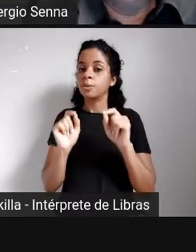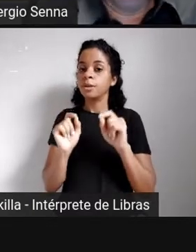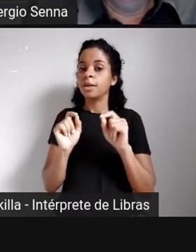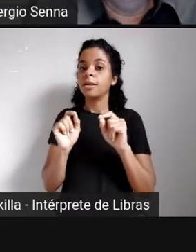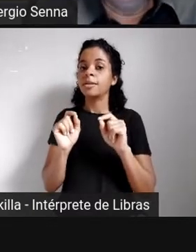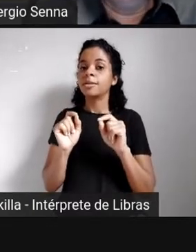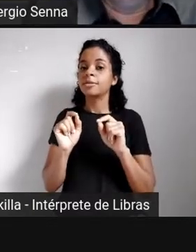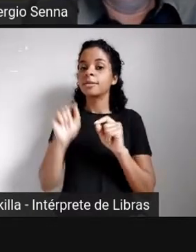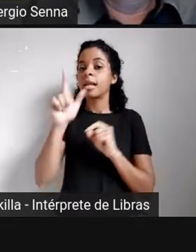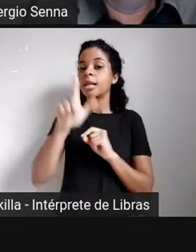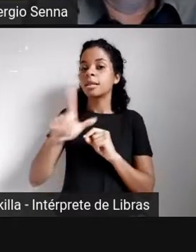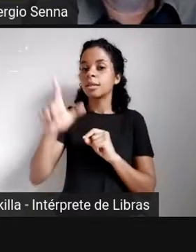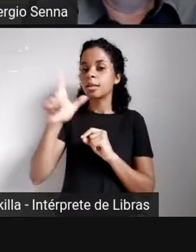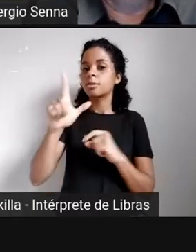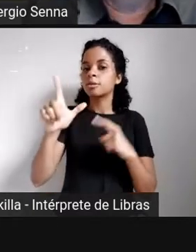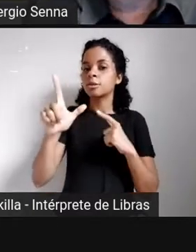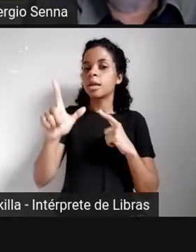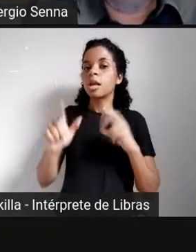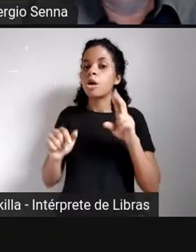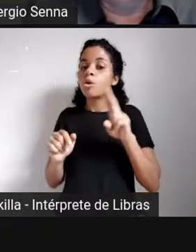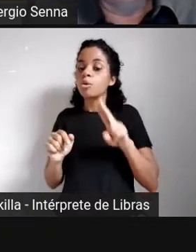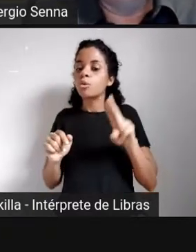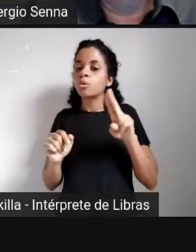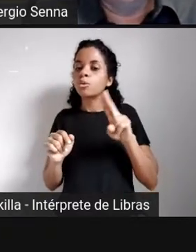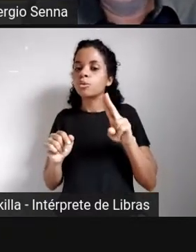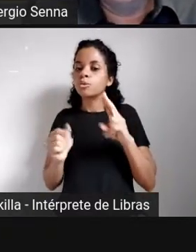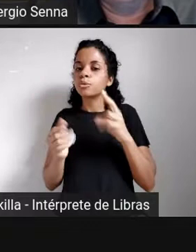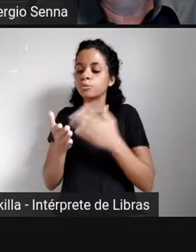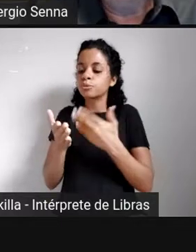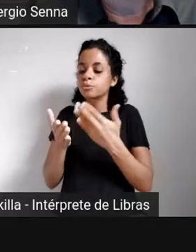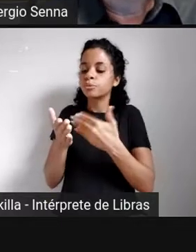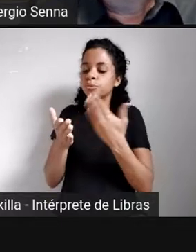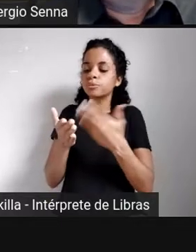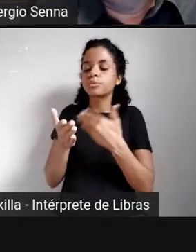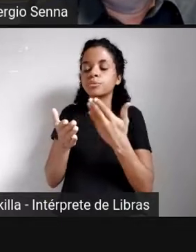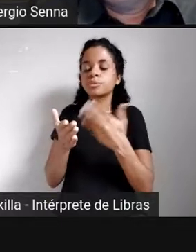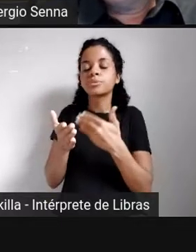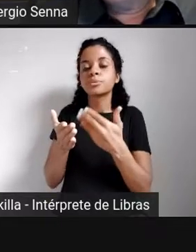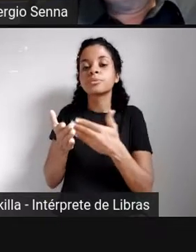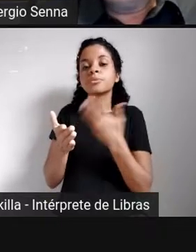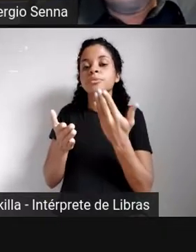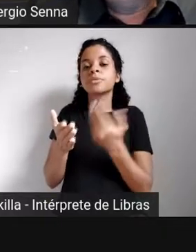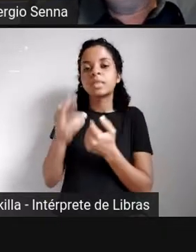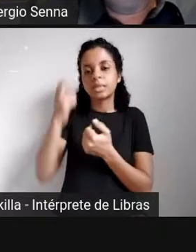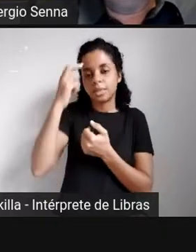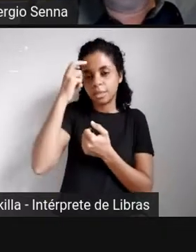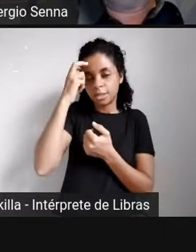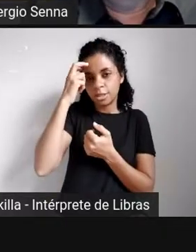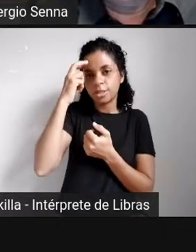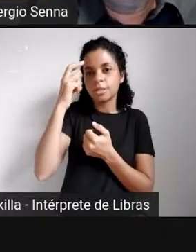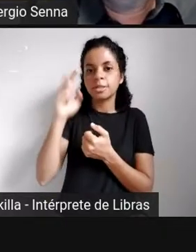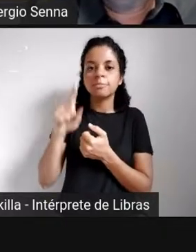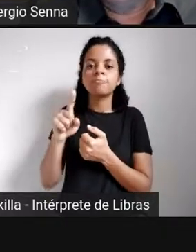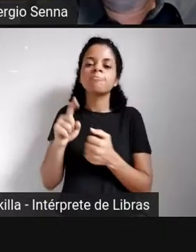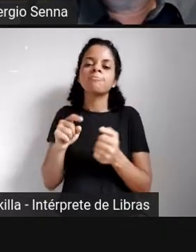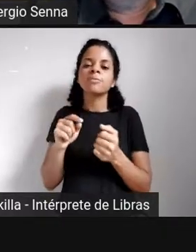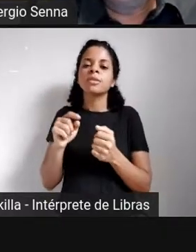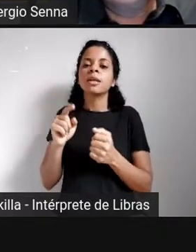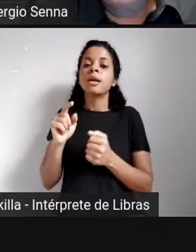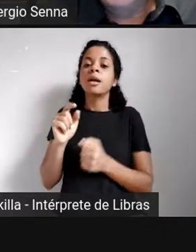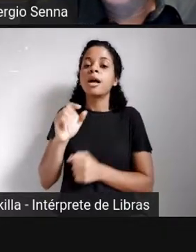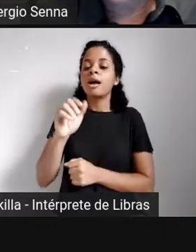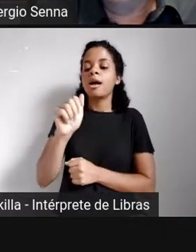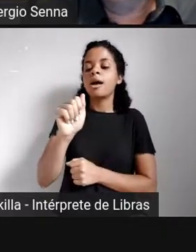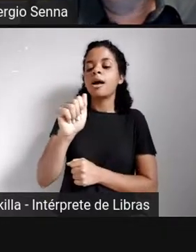levanta sobre o uso das inteligências artificiais. Mas é uma caixa preta, a maioria delas, os algoritmos são proprietários, a